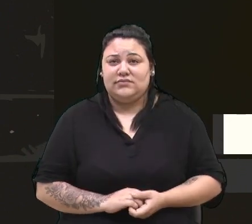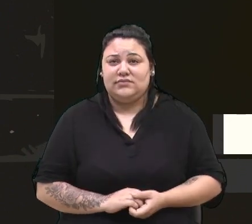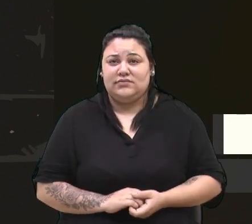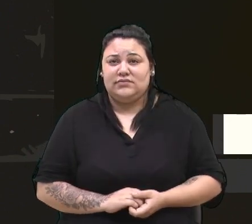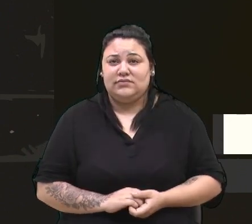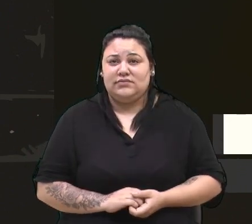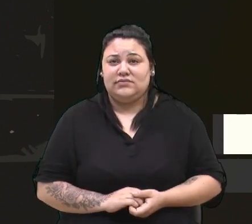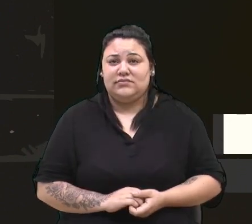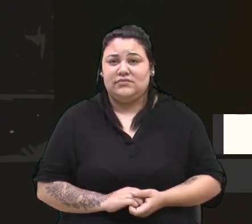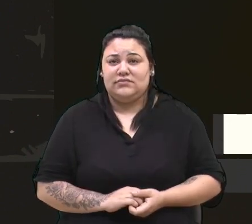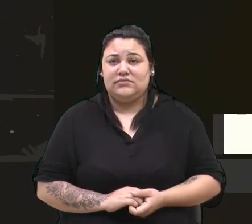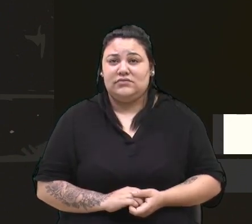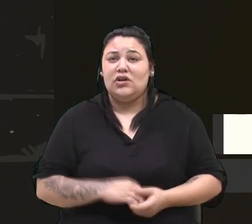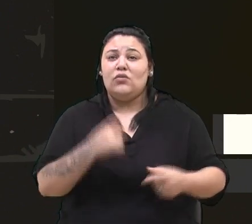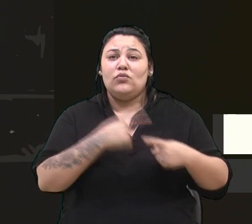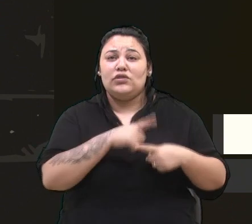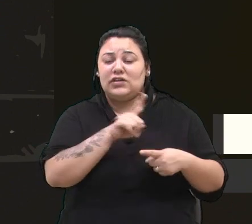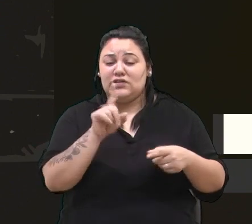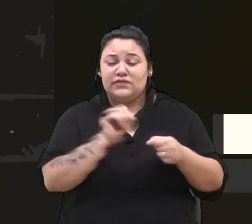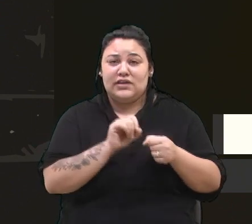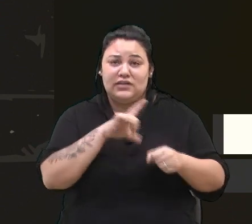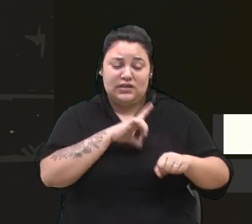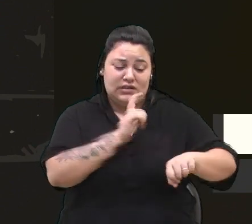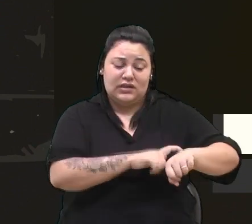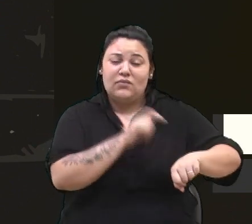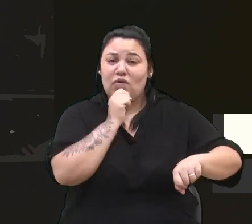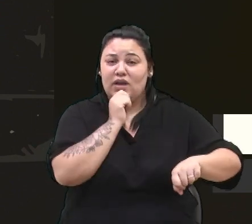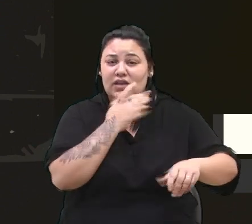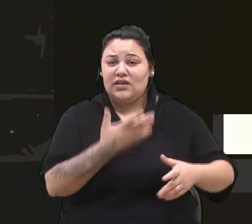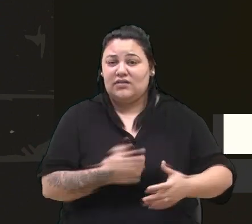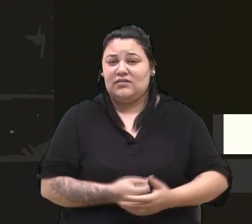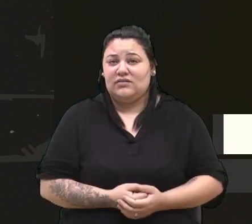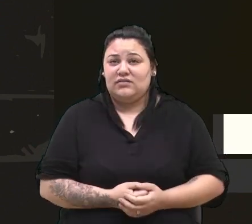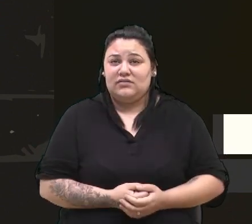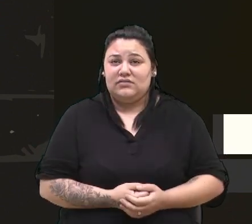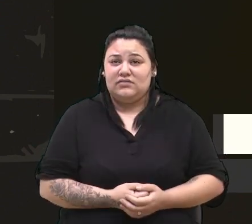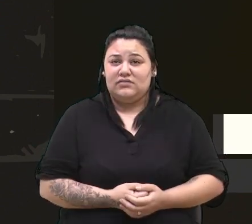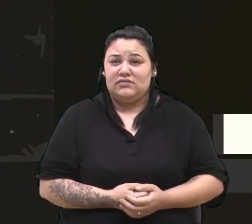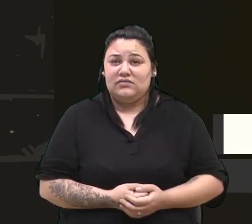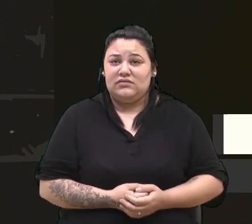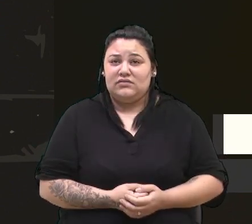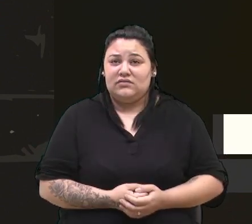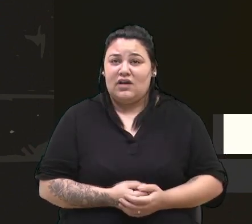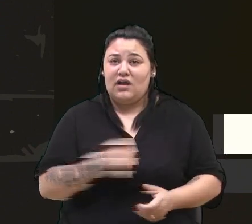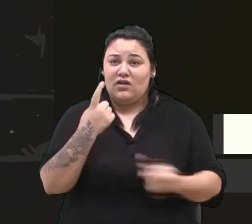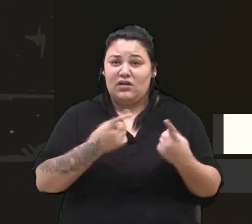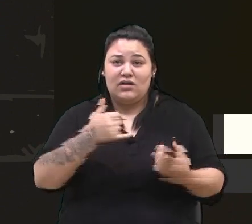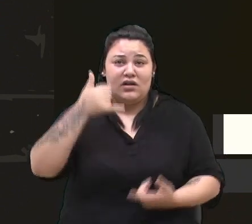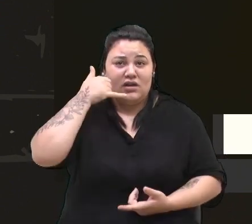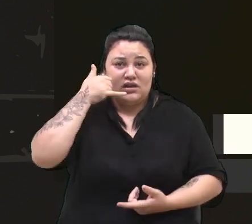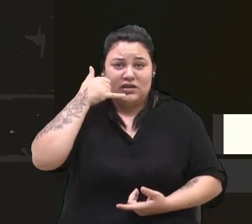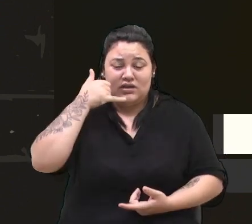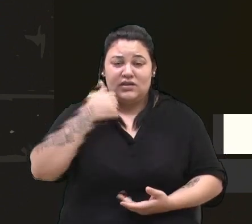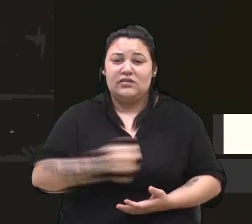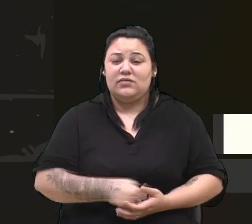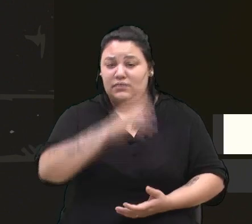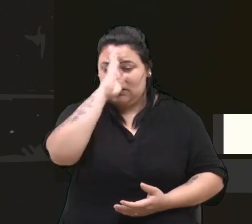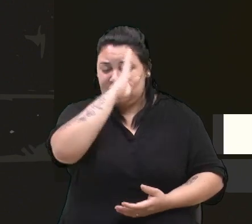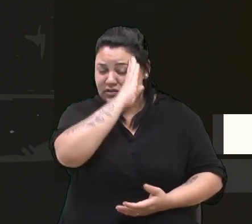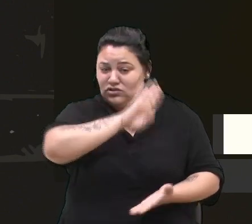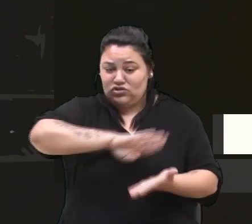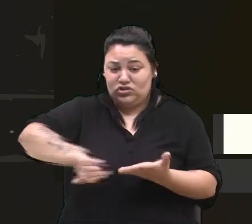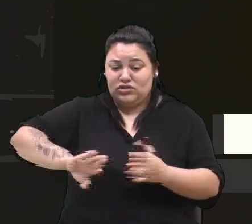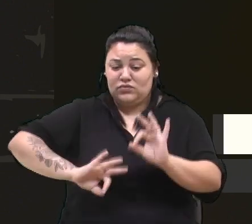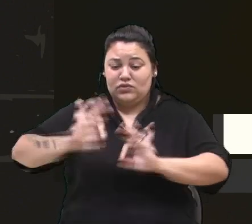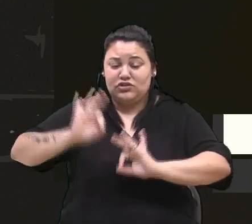Por que não fazem isso? Dá tempo ainda. Para declarar o voto. Que alguém ligue ao vereador Adriano, ele retira o projeto e o